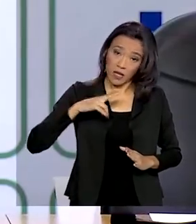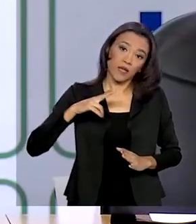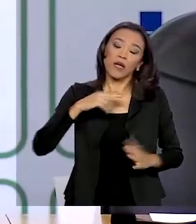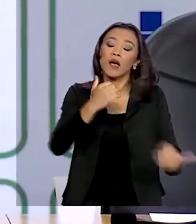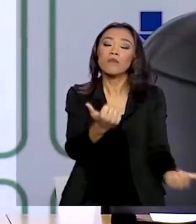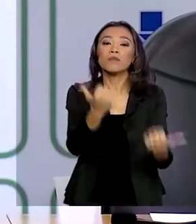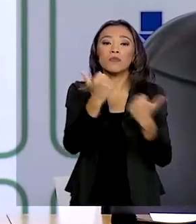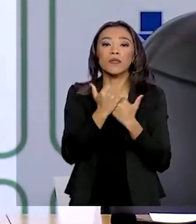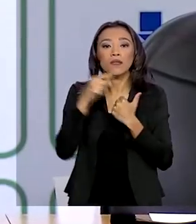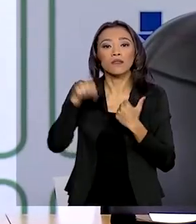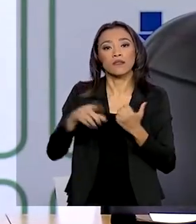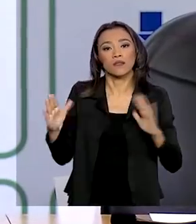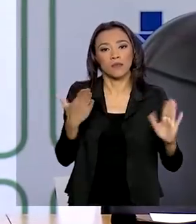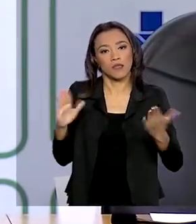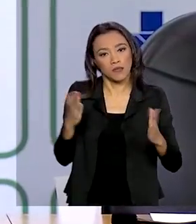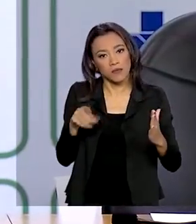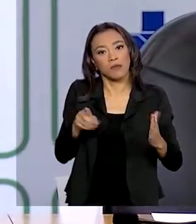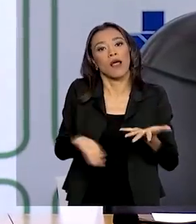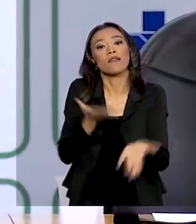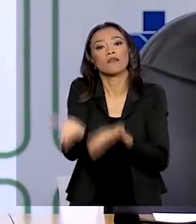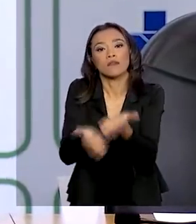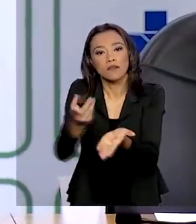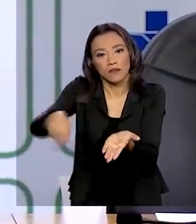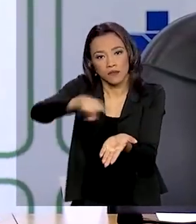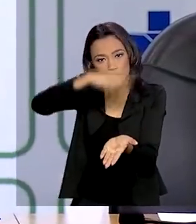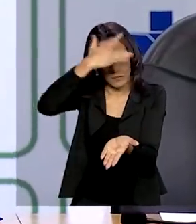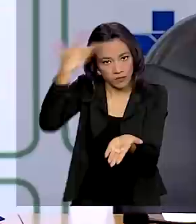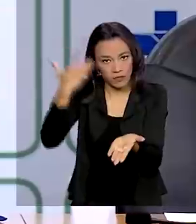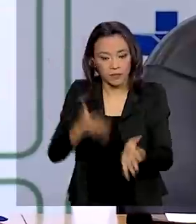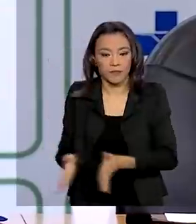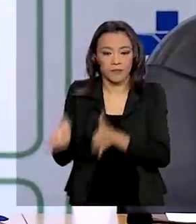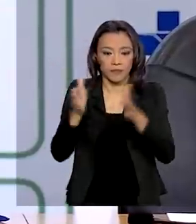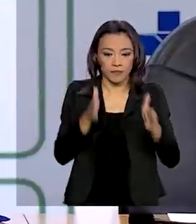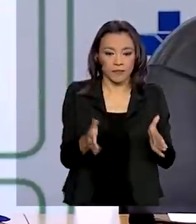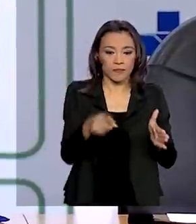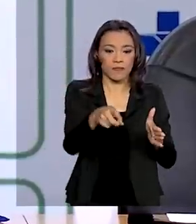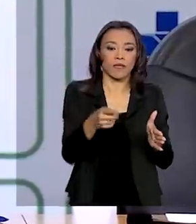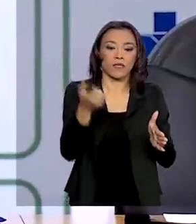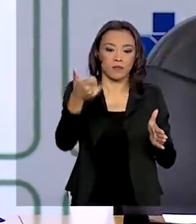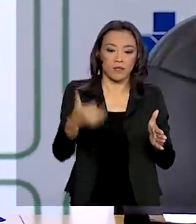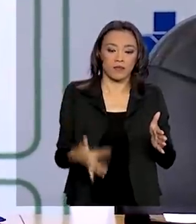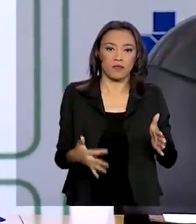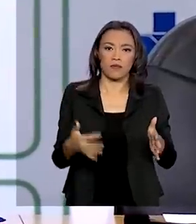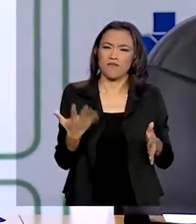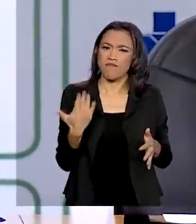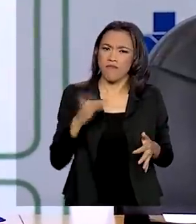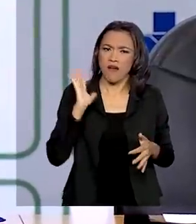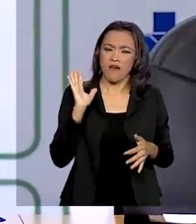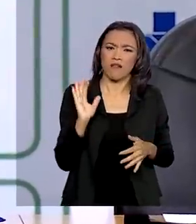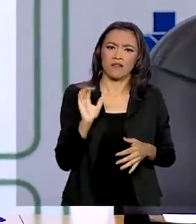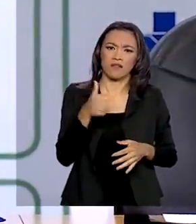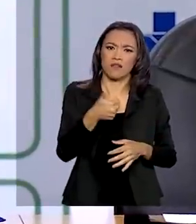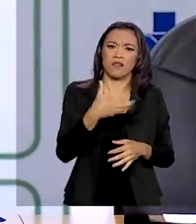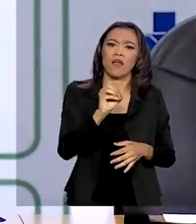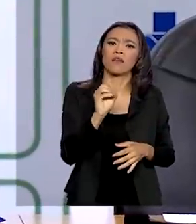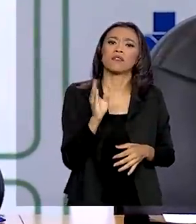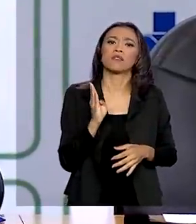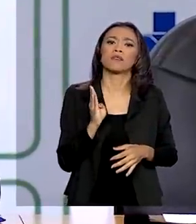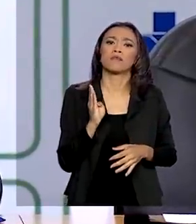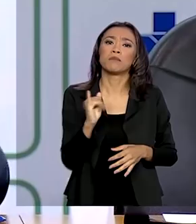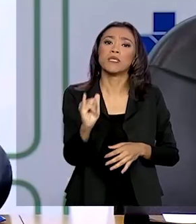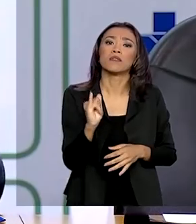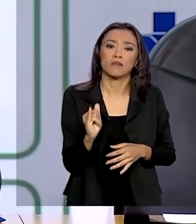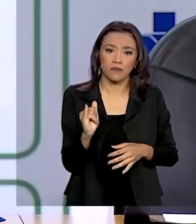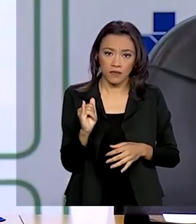ampliação de atendimentos aos usuários. São mais de 10 bi que